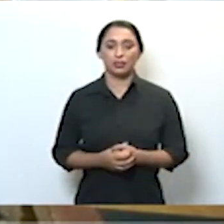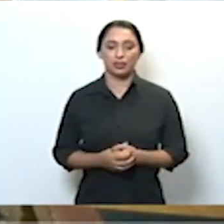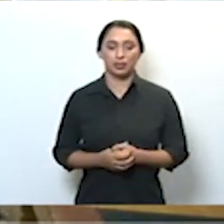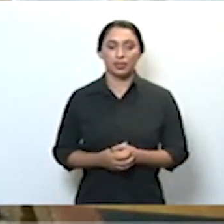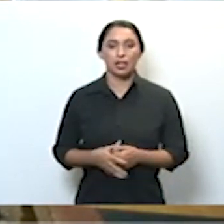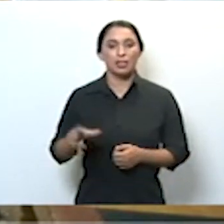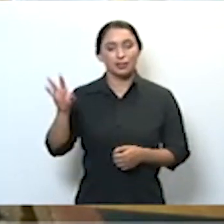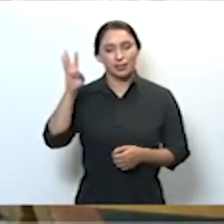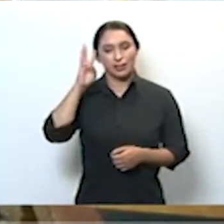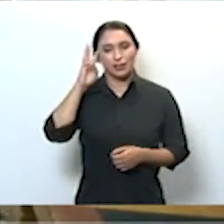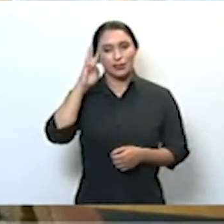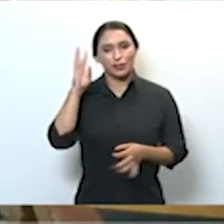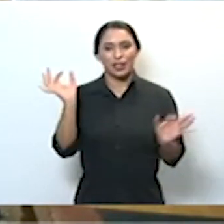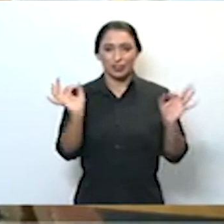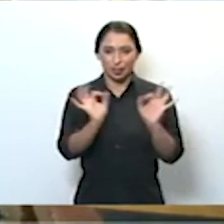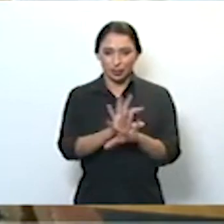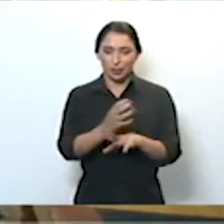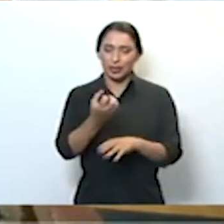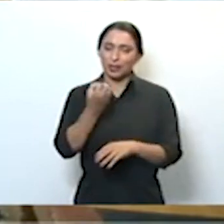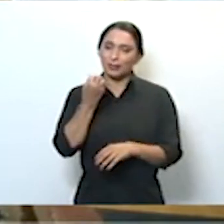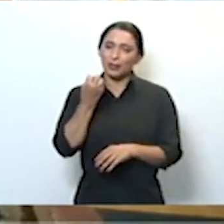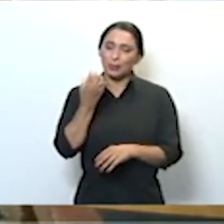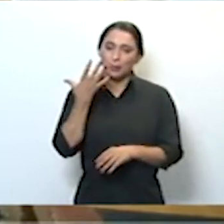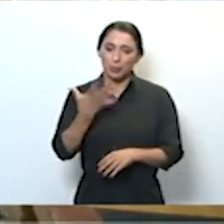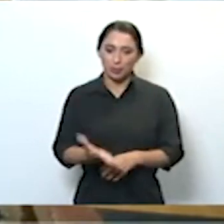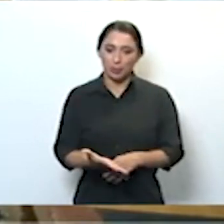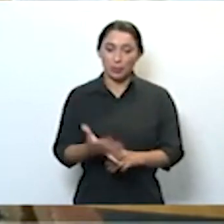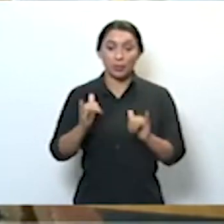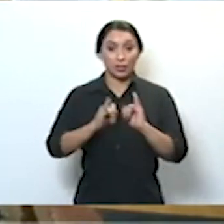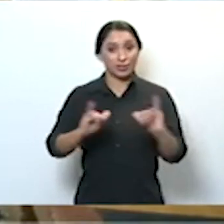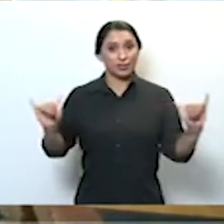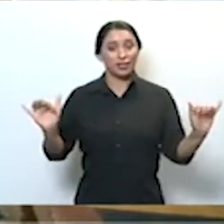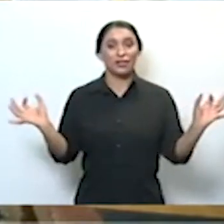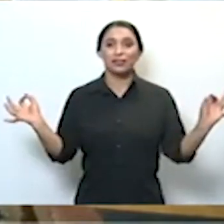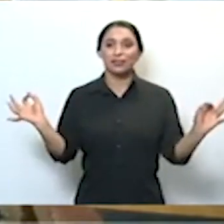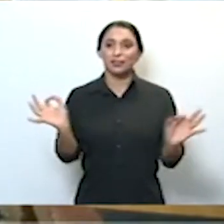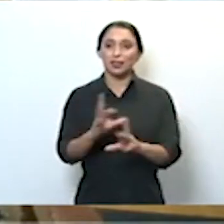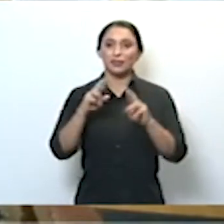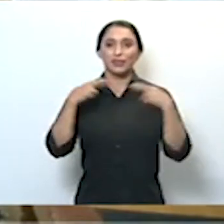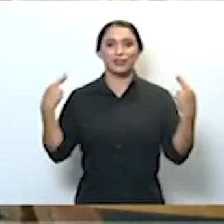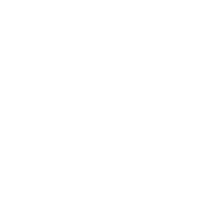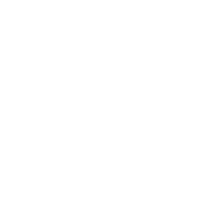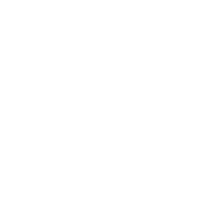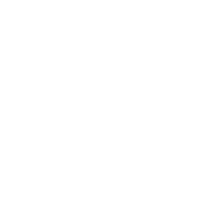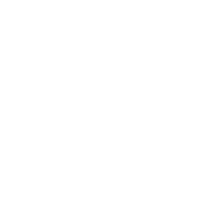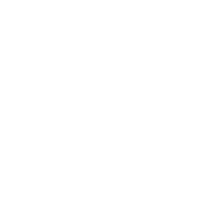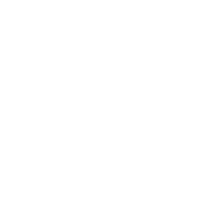de terça-feira e declarar encerrada a sessão.